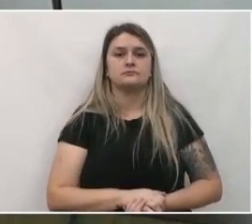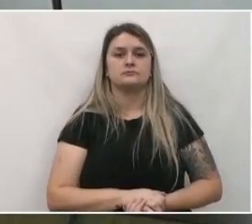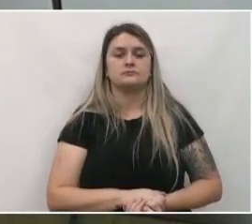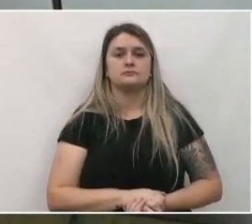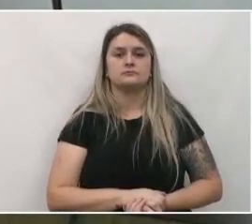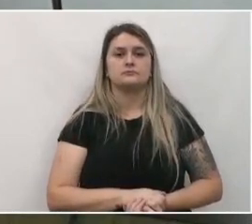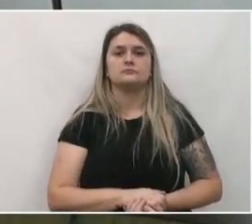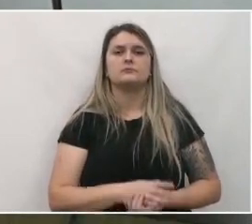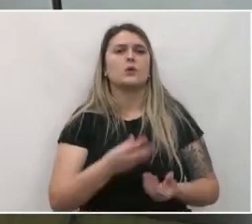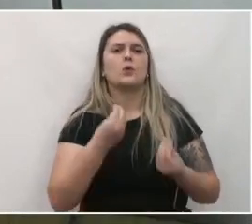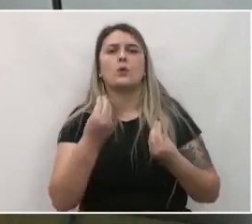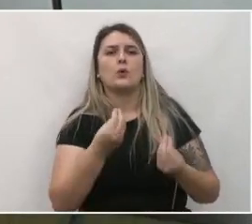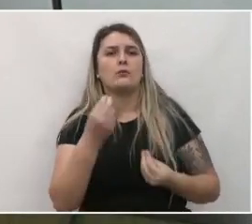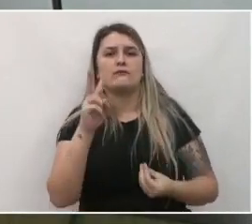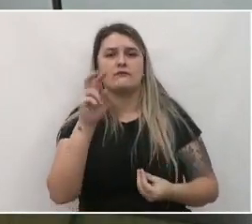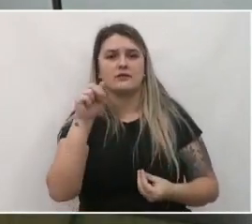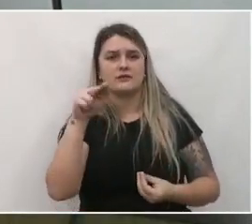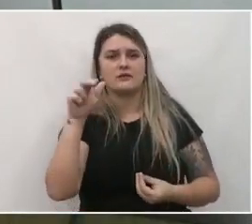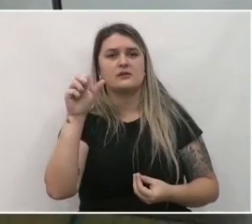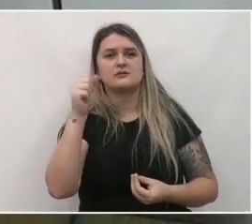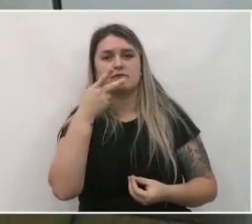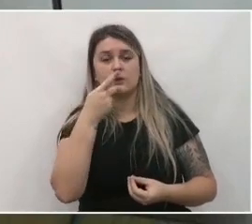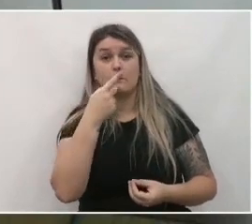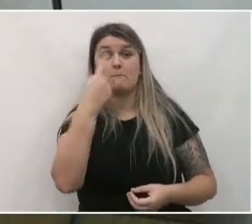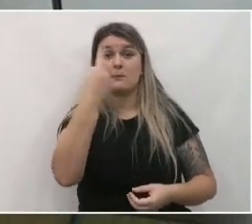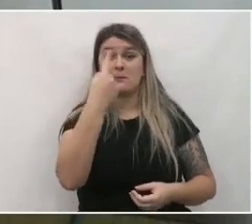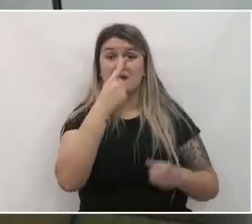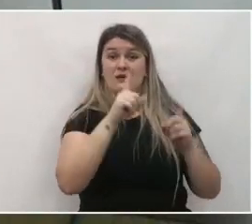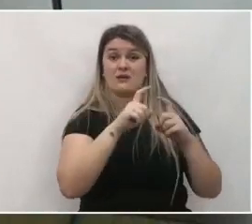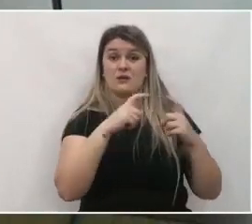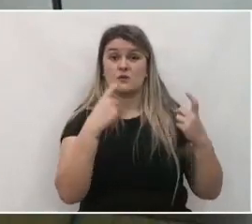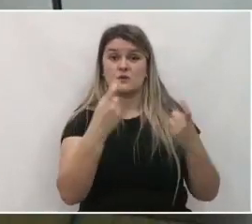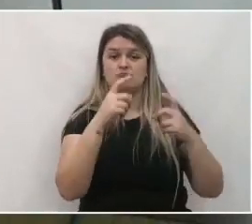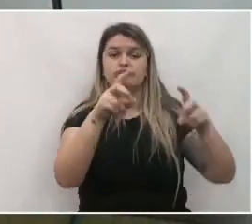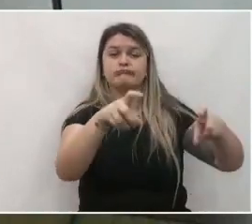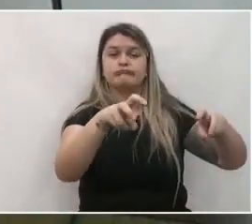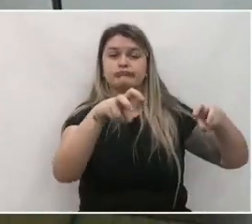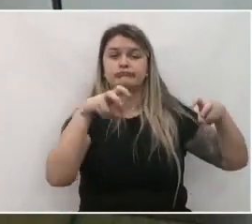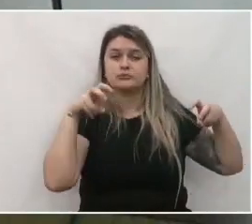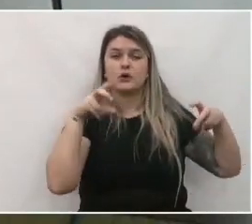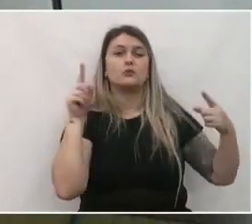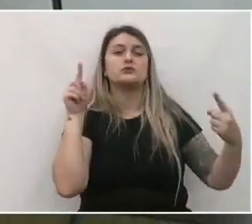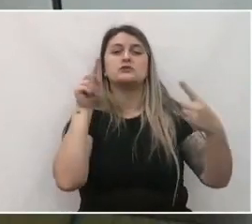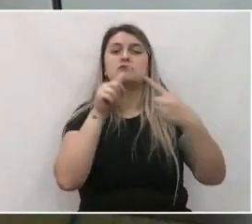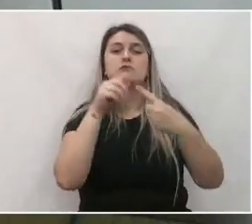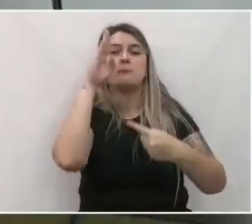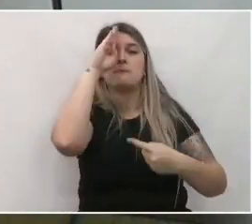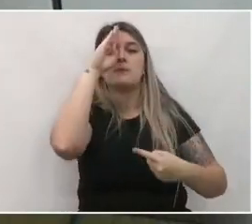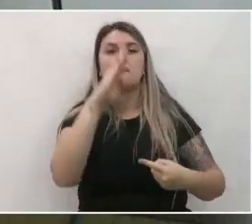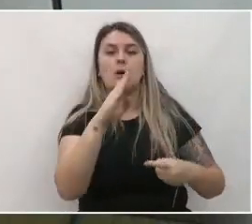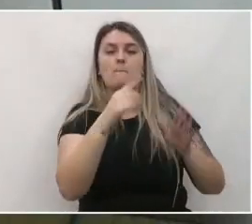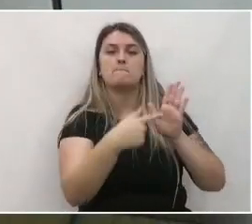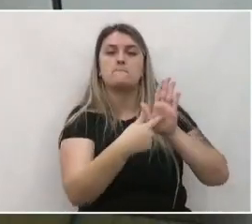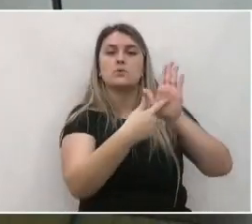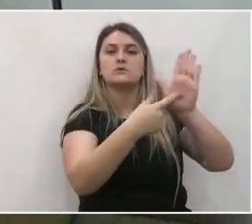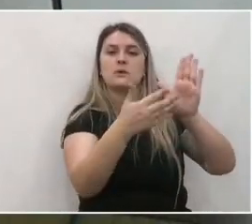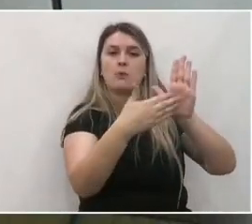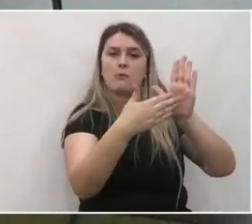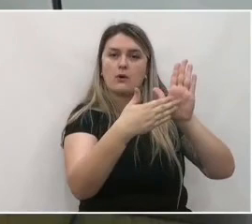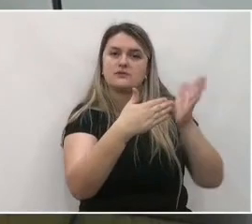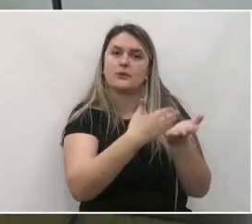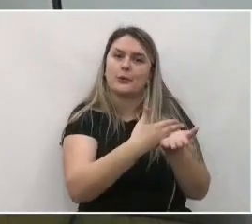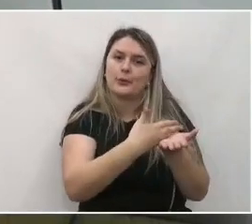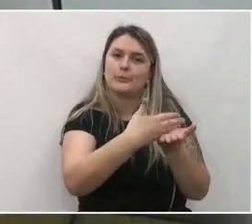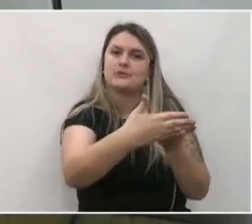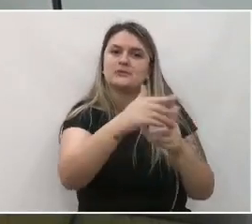como a Vanessa ressaltou a primeira audiência pública tem o objetivo principal de lançar o plano e dar início aos trabalhos